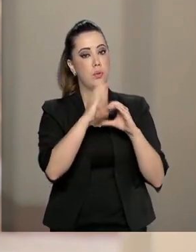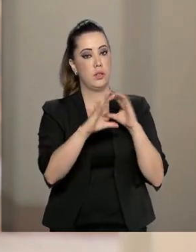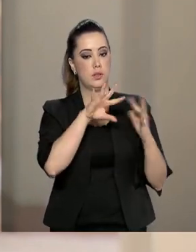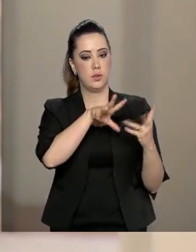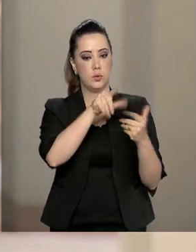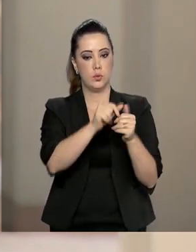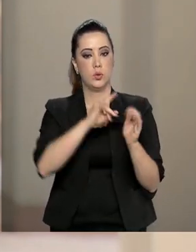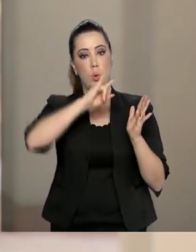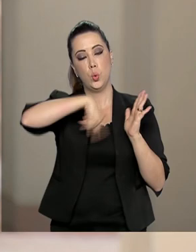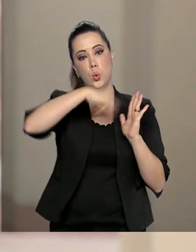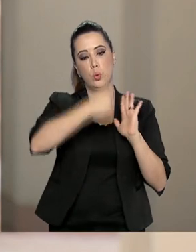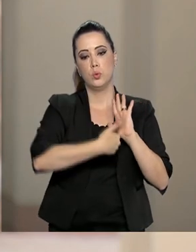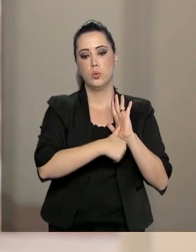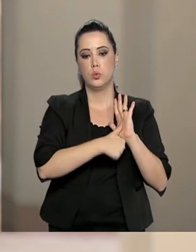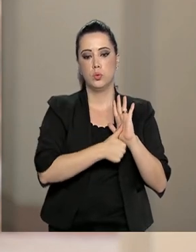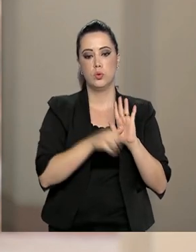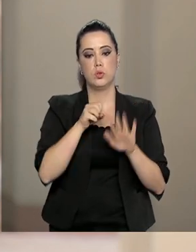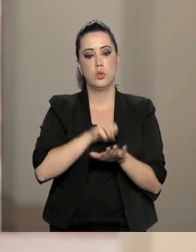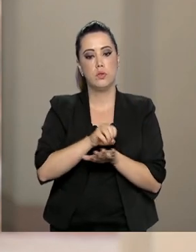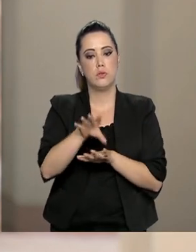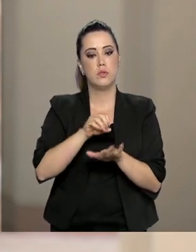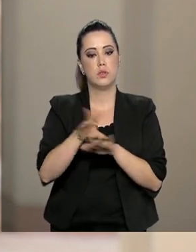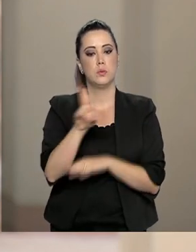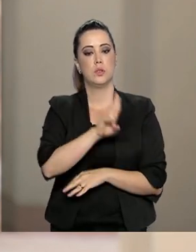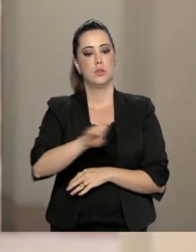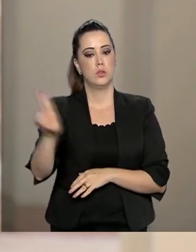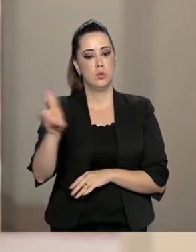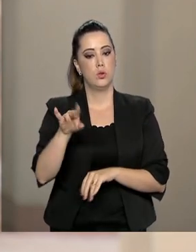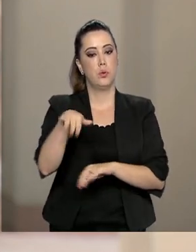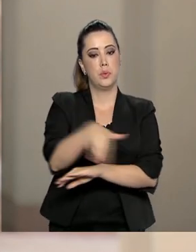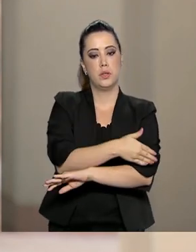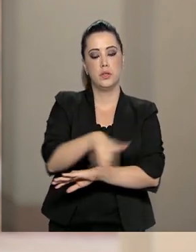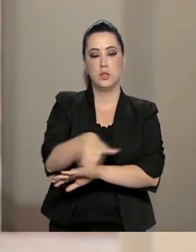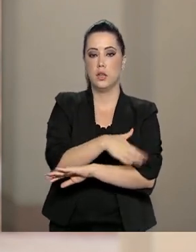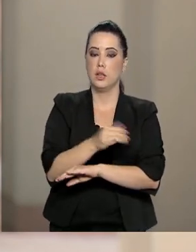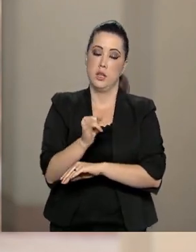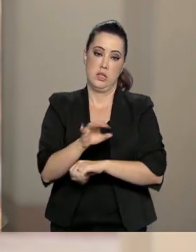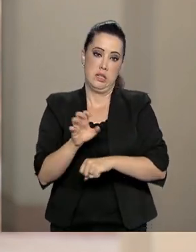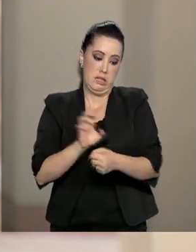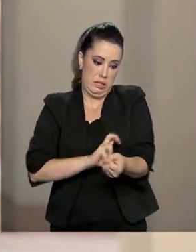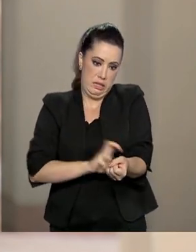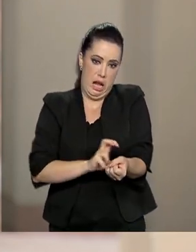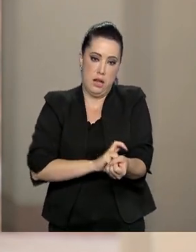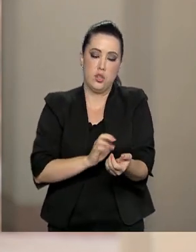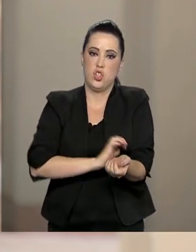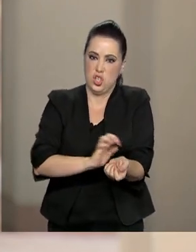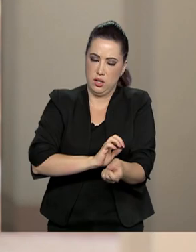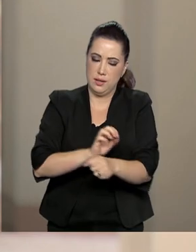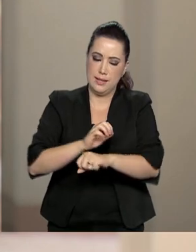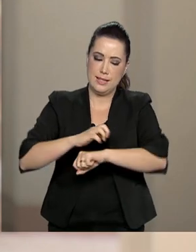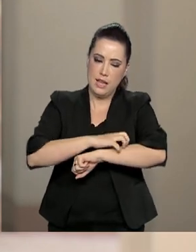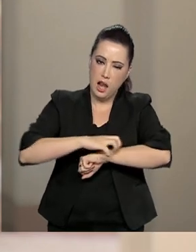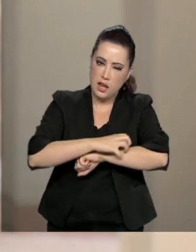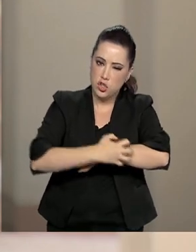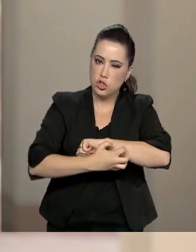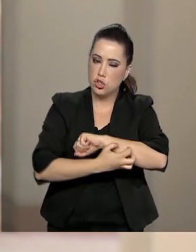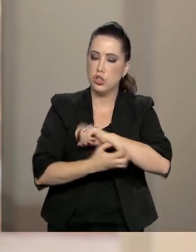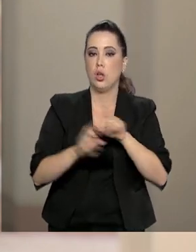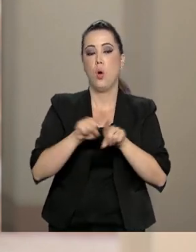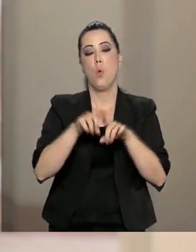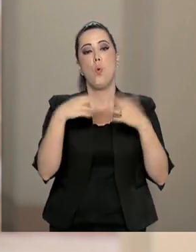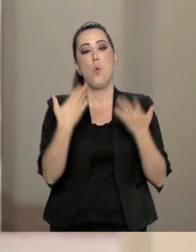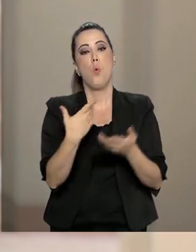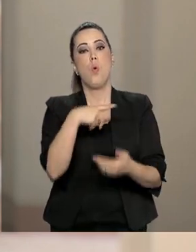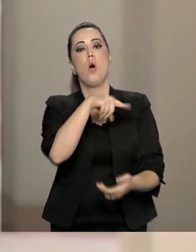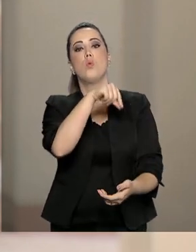identificação vai conter informações como nome, endereço, alergias, tipo sanguíneo e grau de intensidade